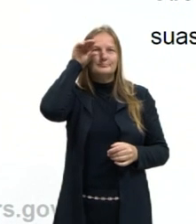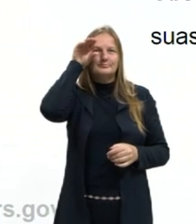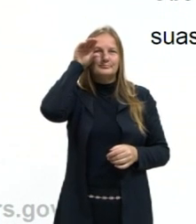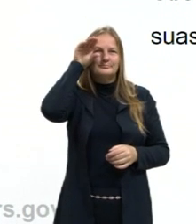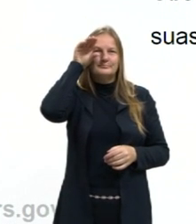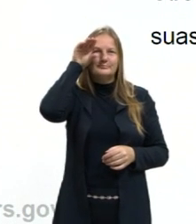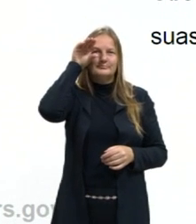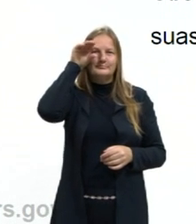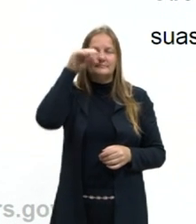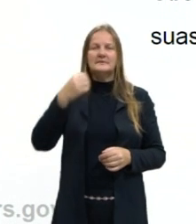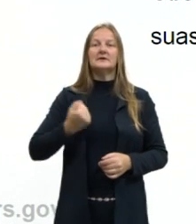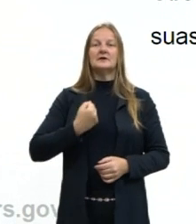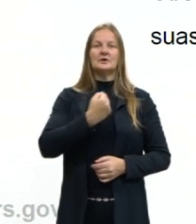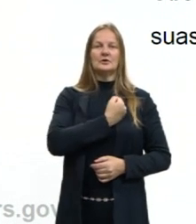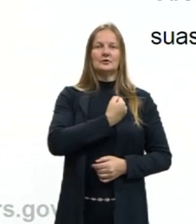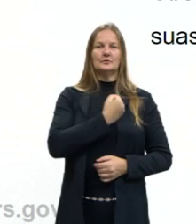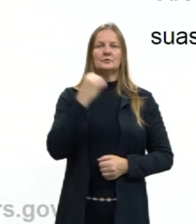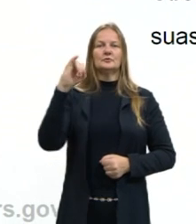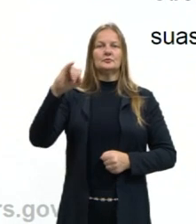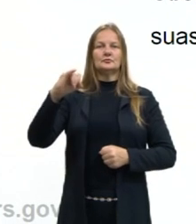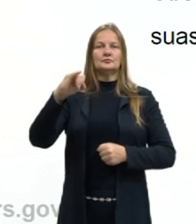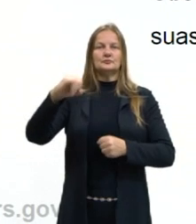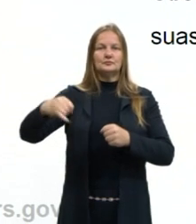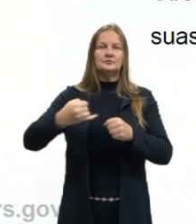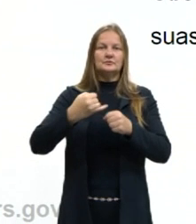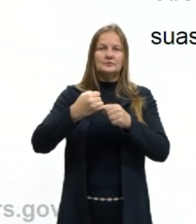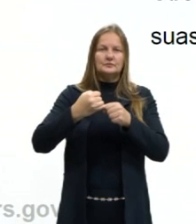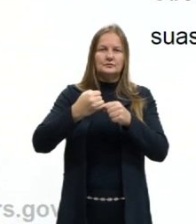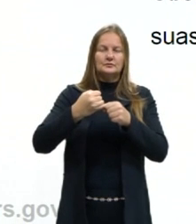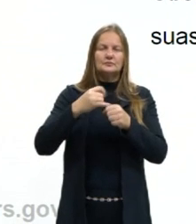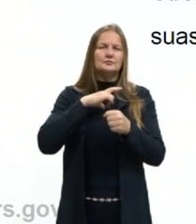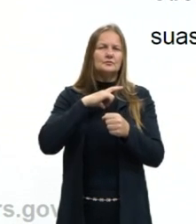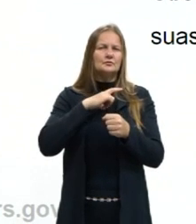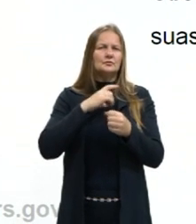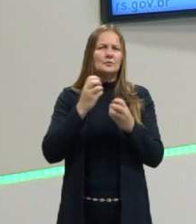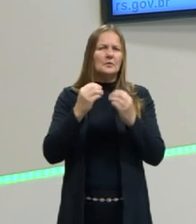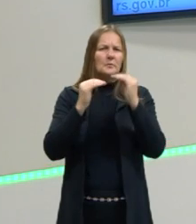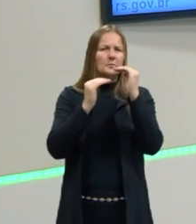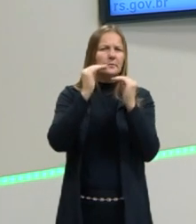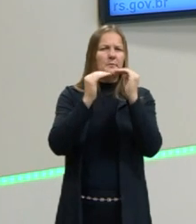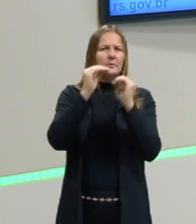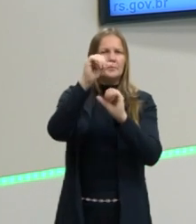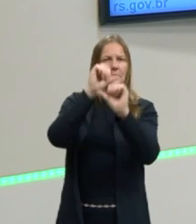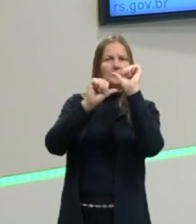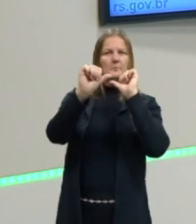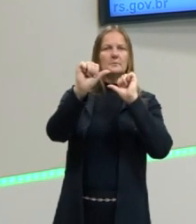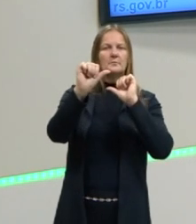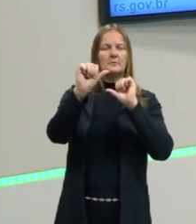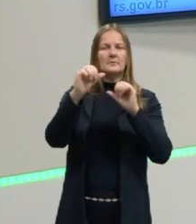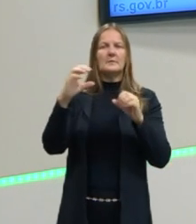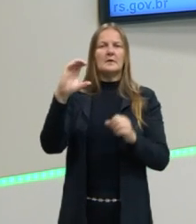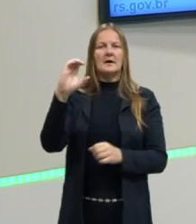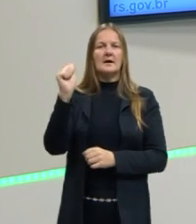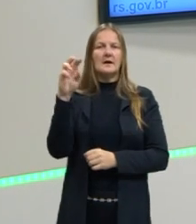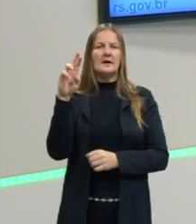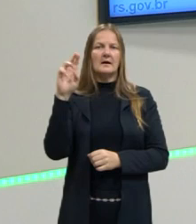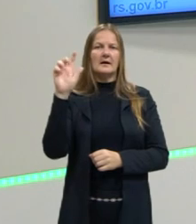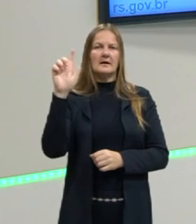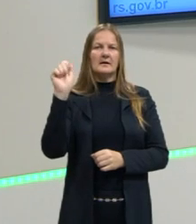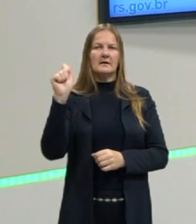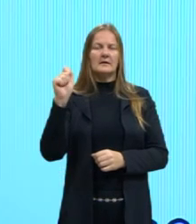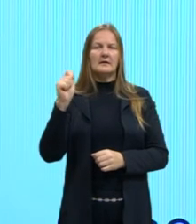número de íons aqui que se formou. É inversamente proporcional às cargas. Por quê? A carga do